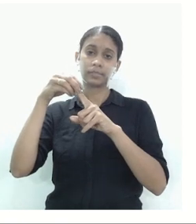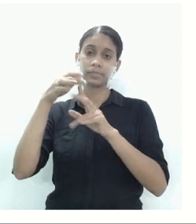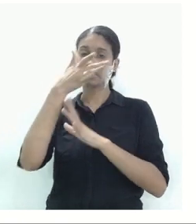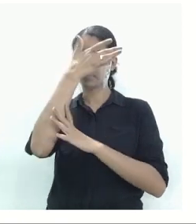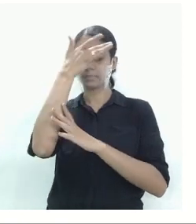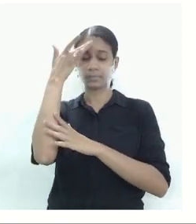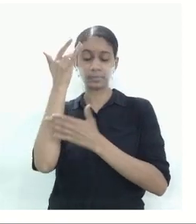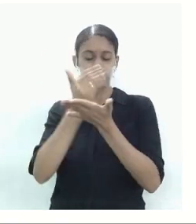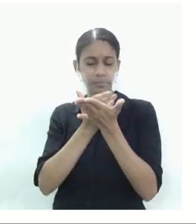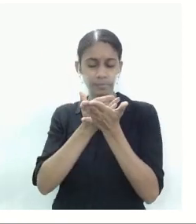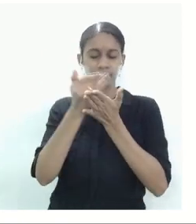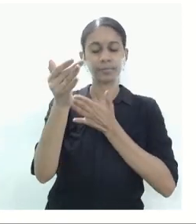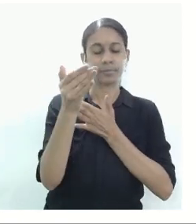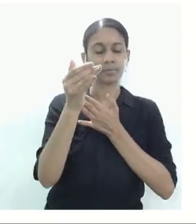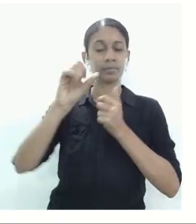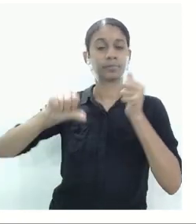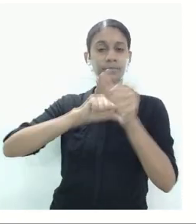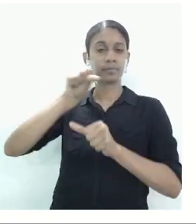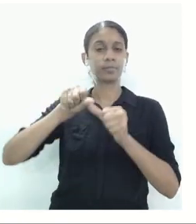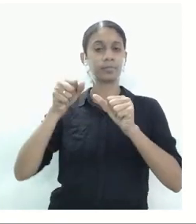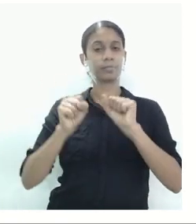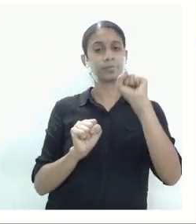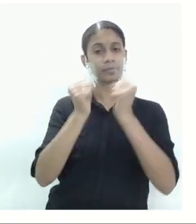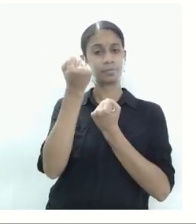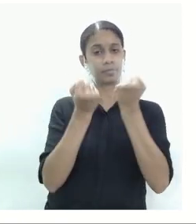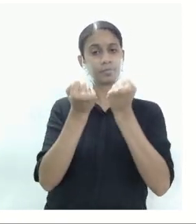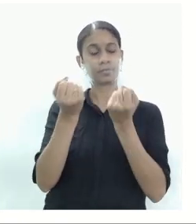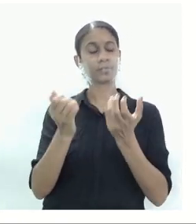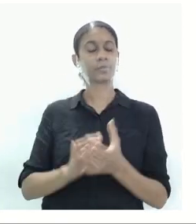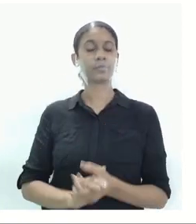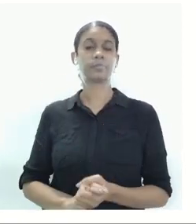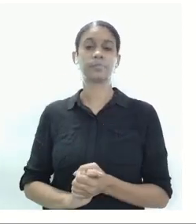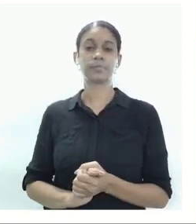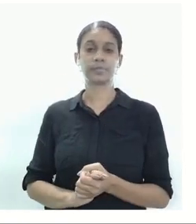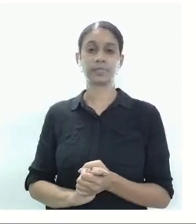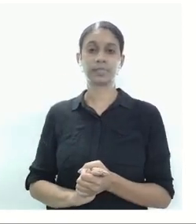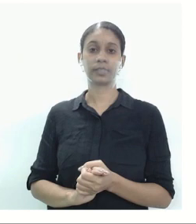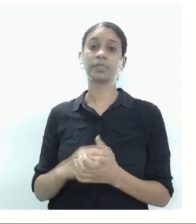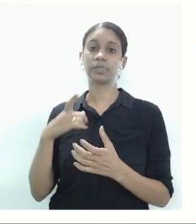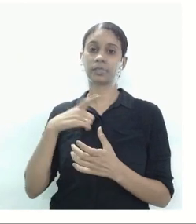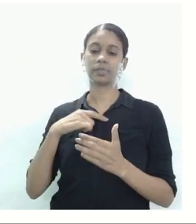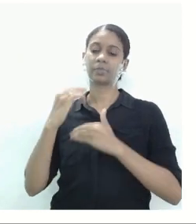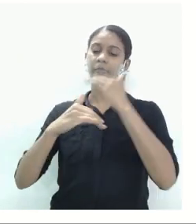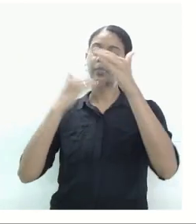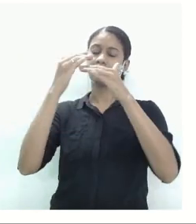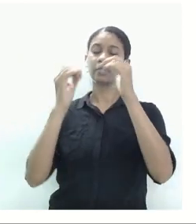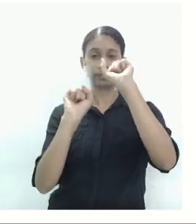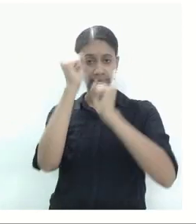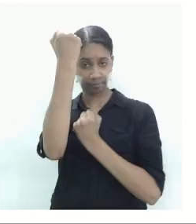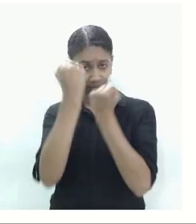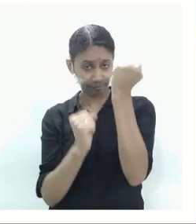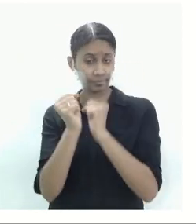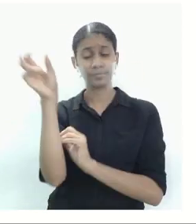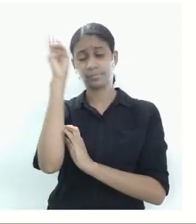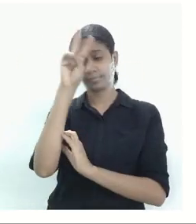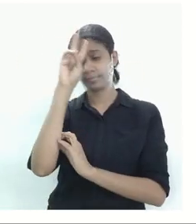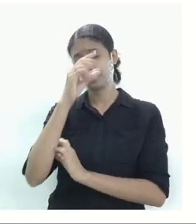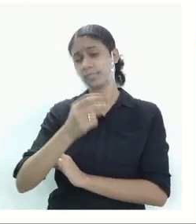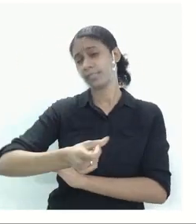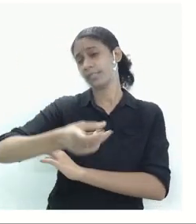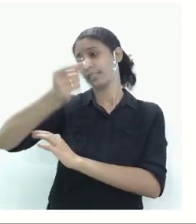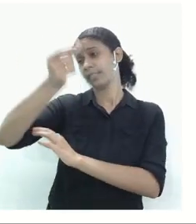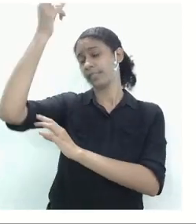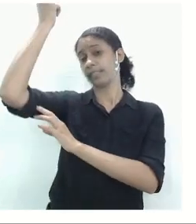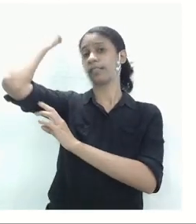Industrial. Então, foi lá que a coisa aconteceu. Então, ele já tem um processo histórico de industrialização muito mais